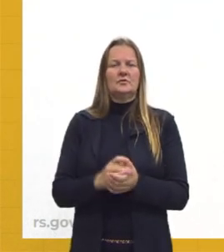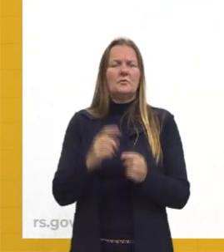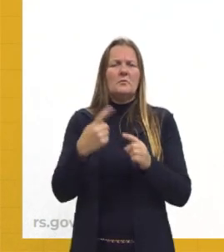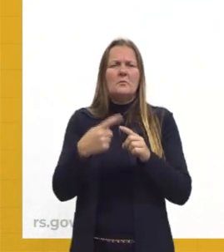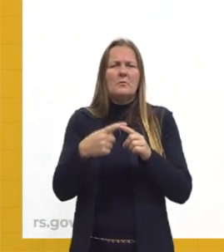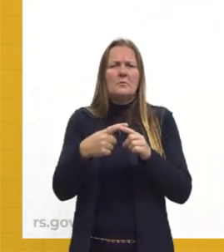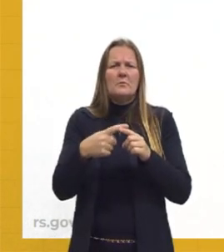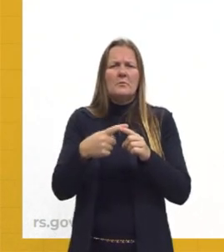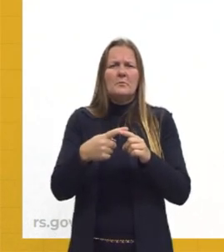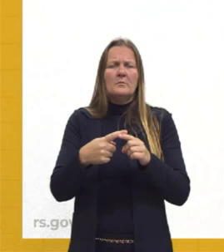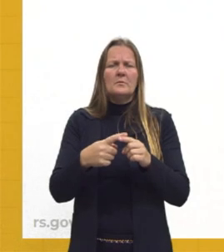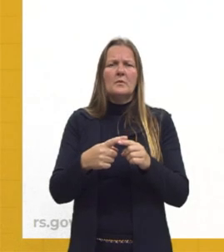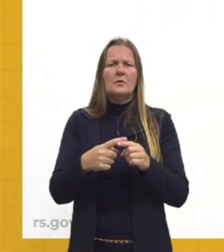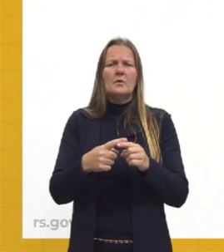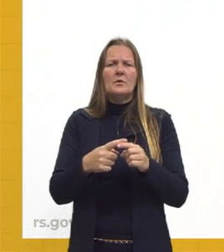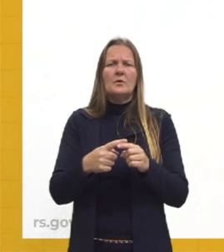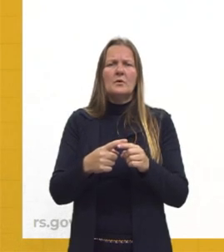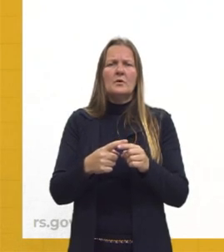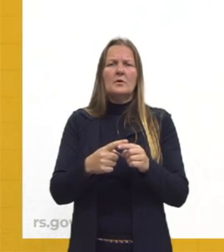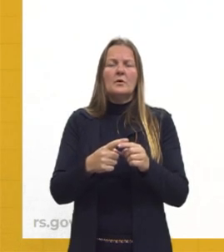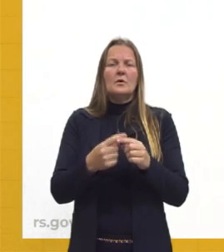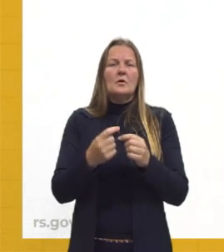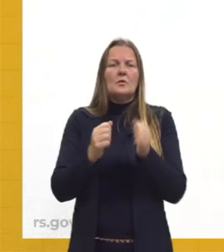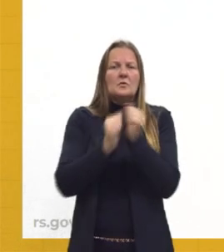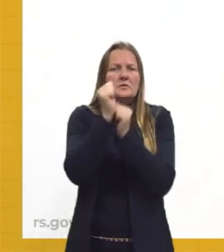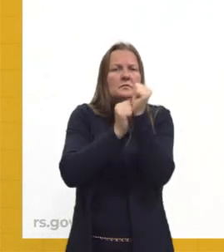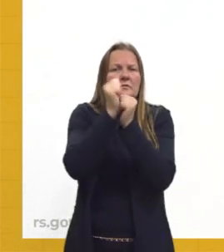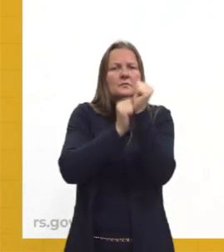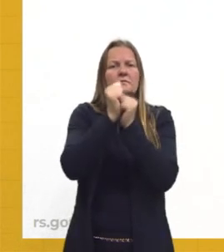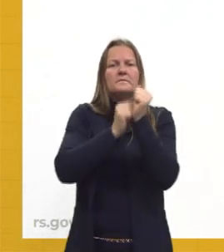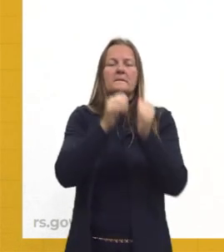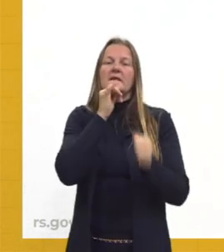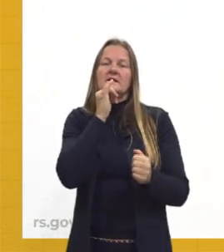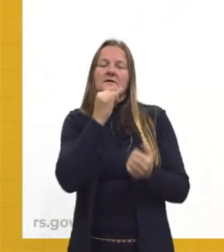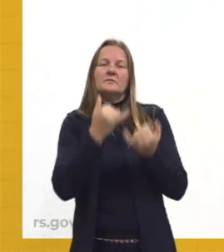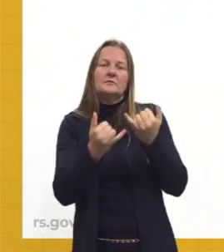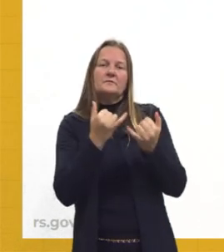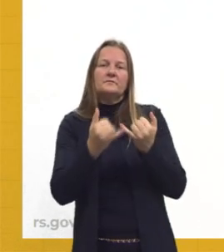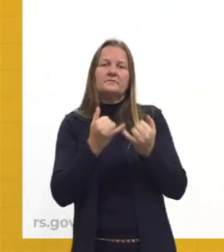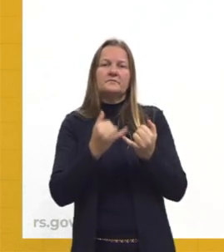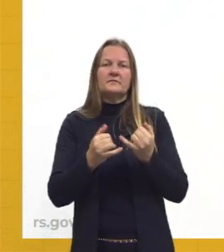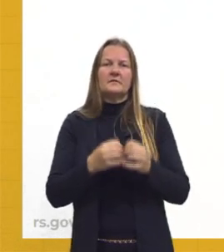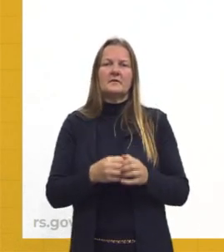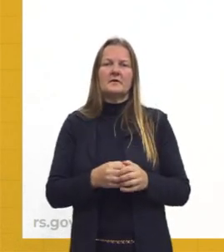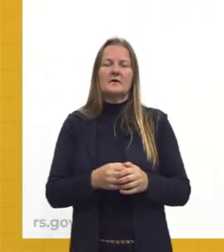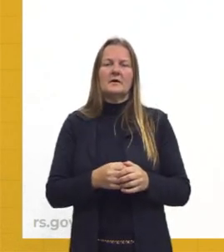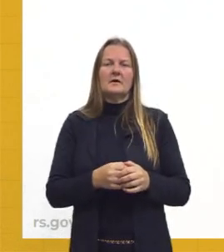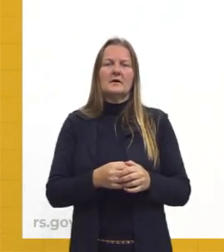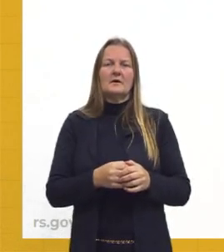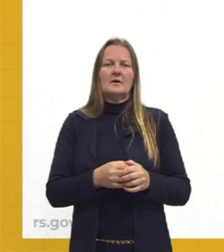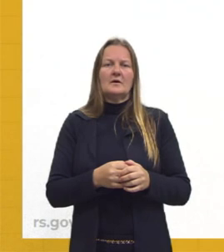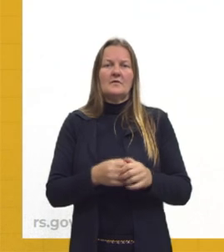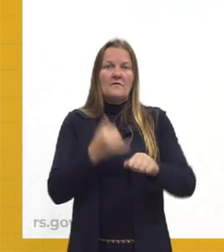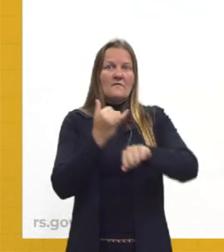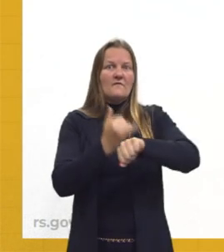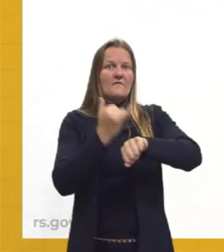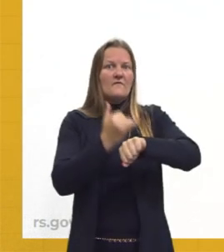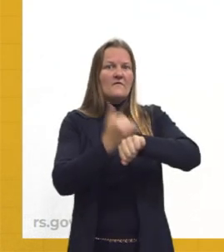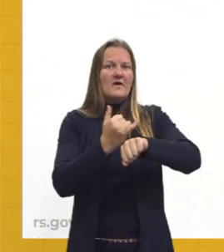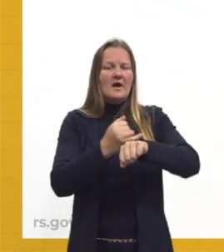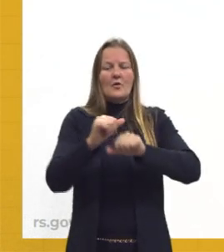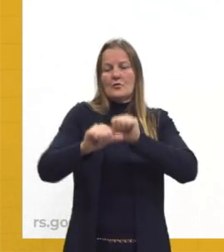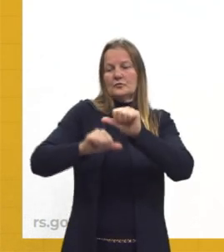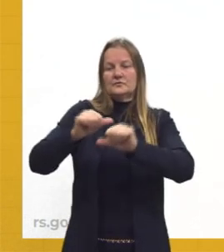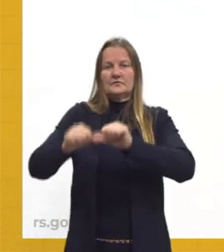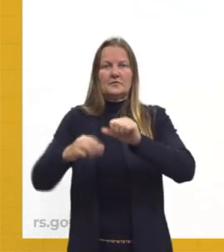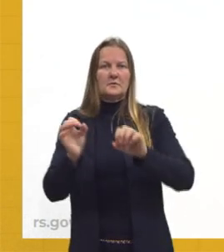pouco... Tiveram pouco beneficiamento. Vamos supor, minério de ferro. É uma commodity, eu não transformei ele em